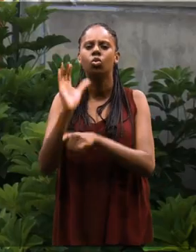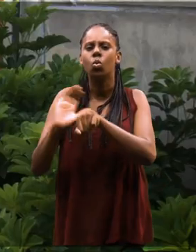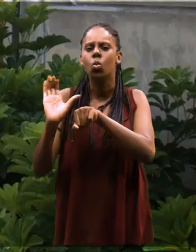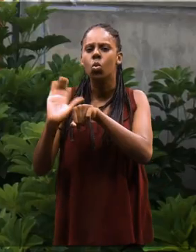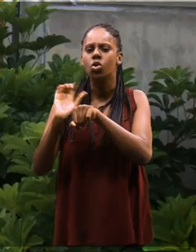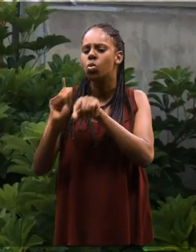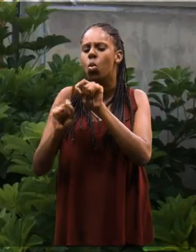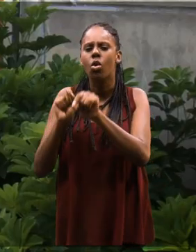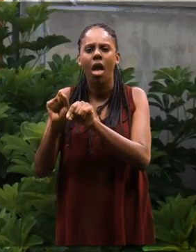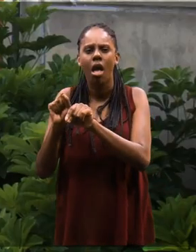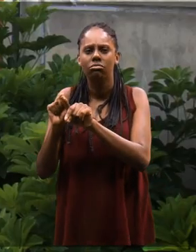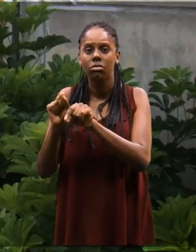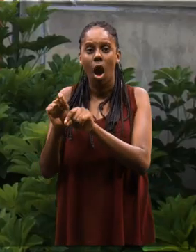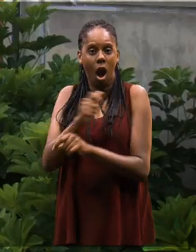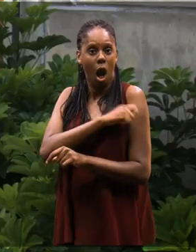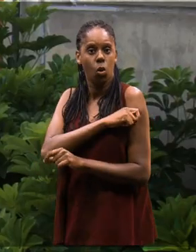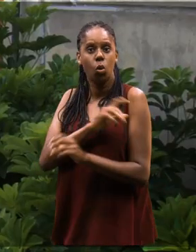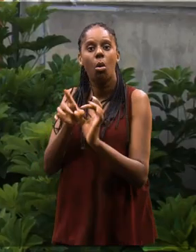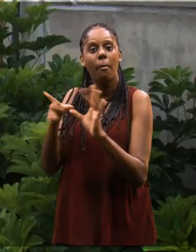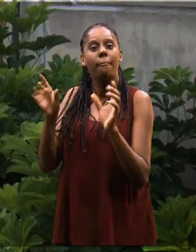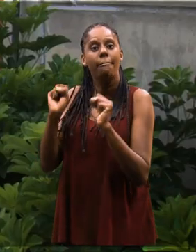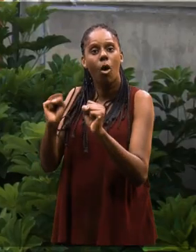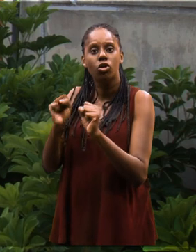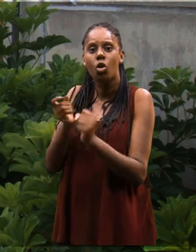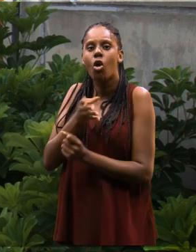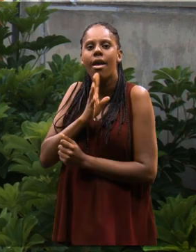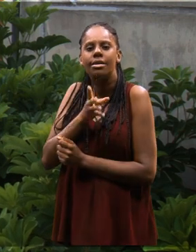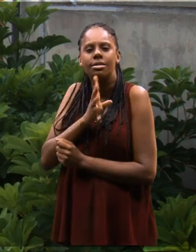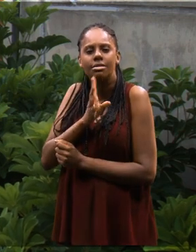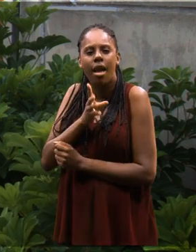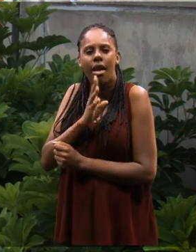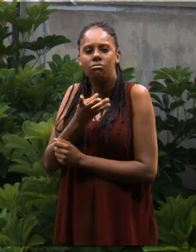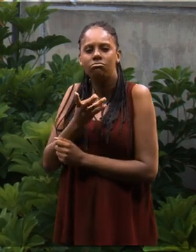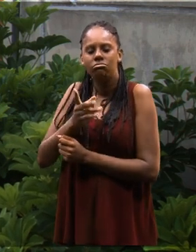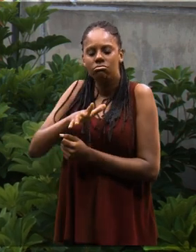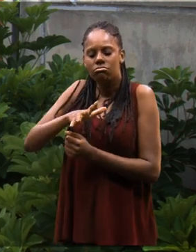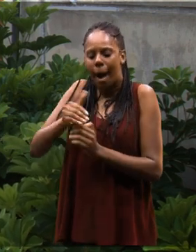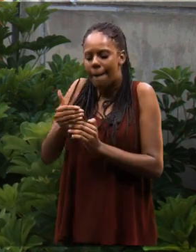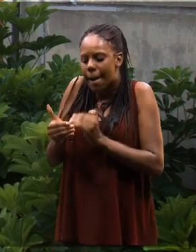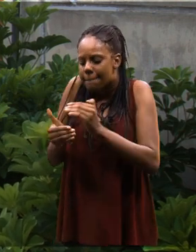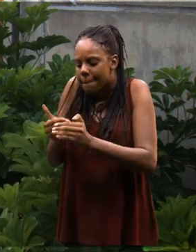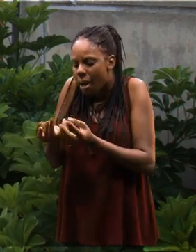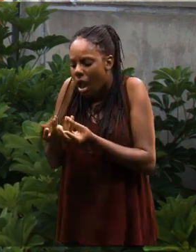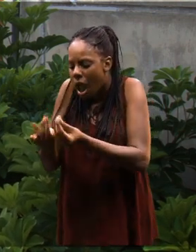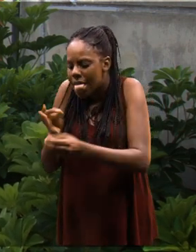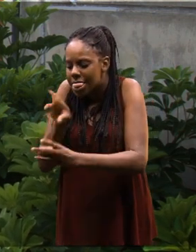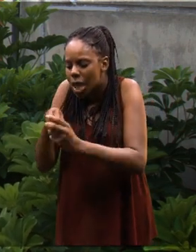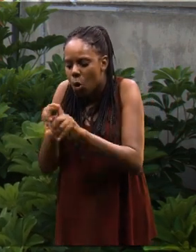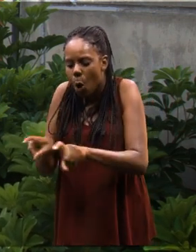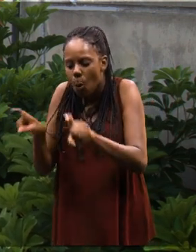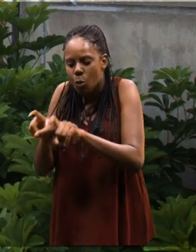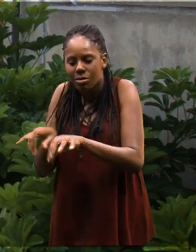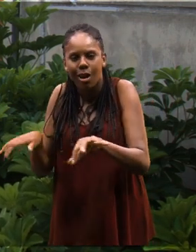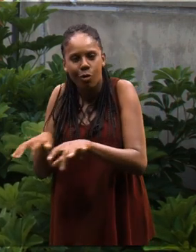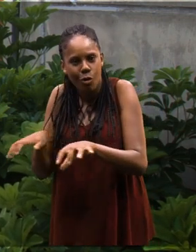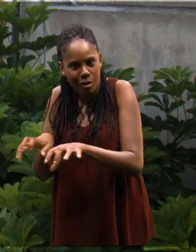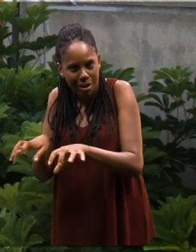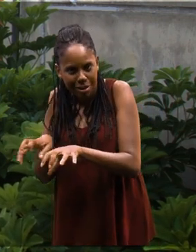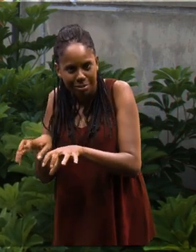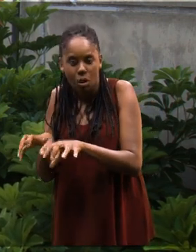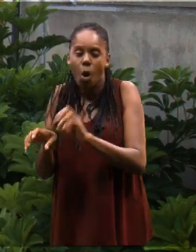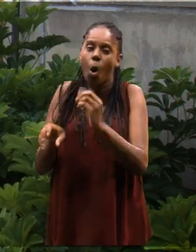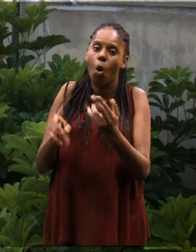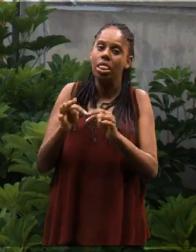Um aspecto importante do curso é que ele oferece ao aluno possibilidade de conhecer diversas camadas de abstração, tanto de um